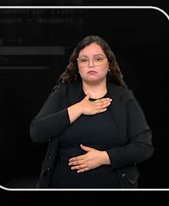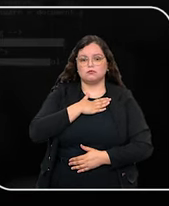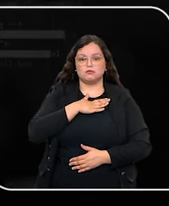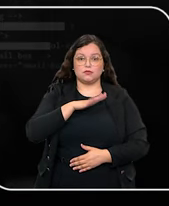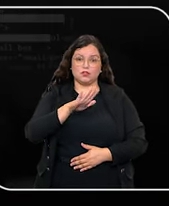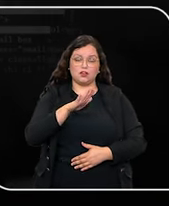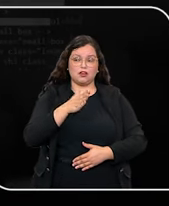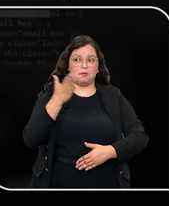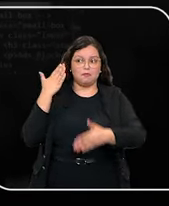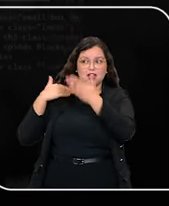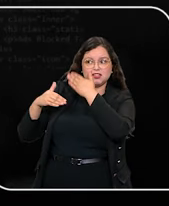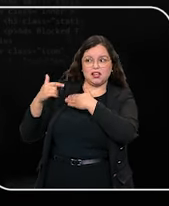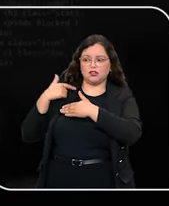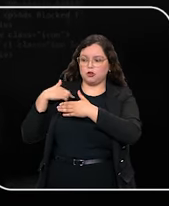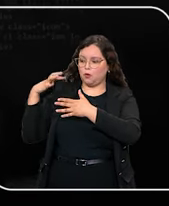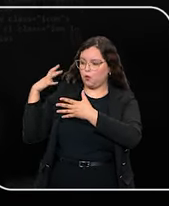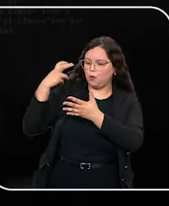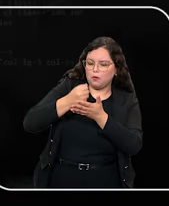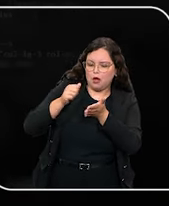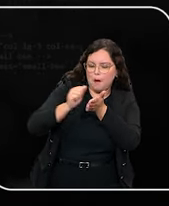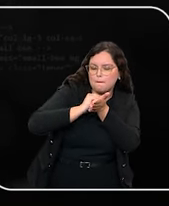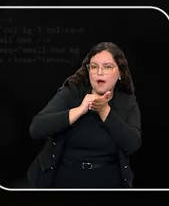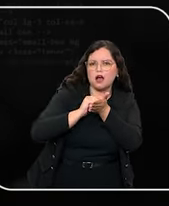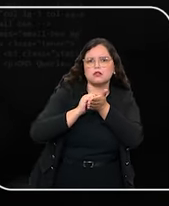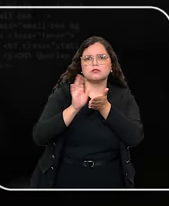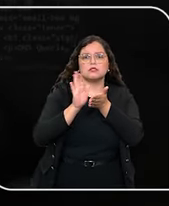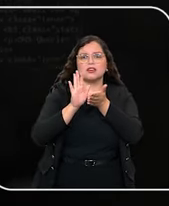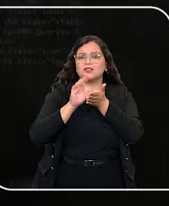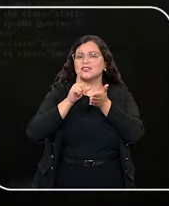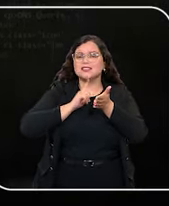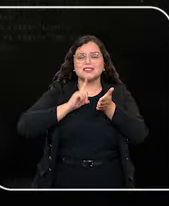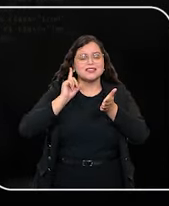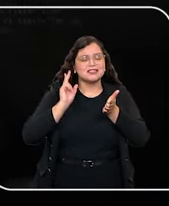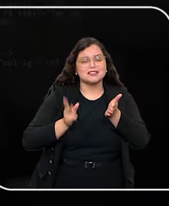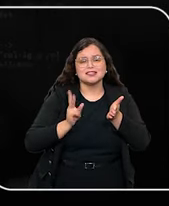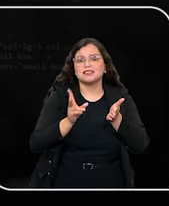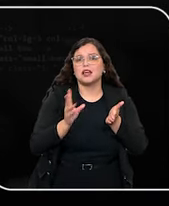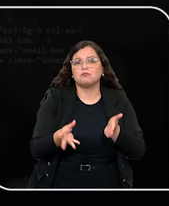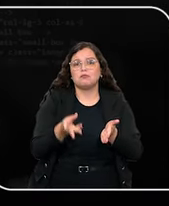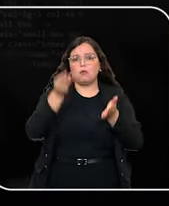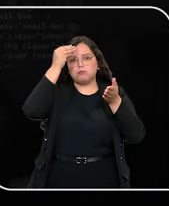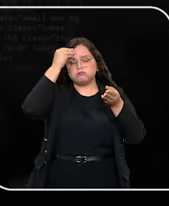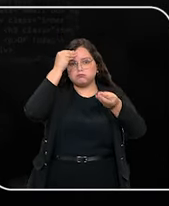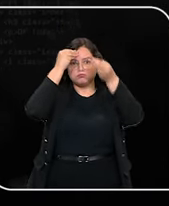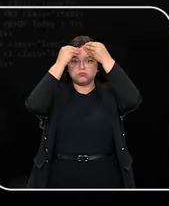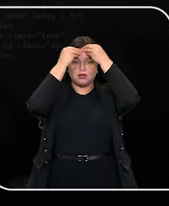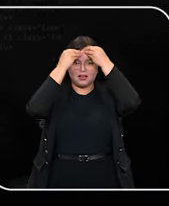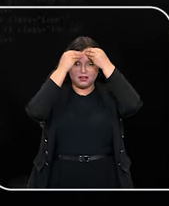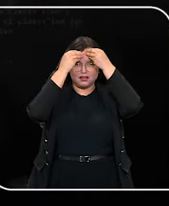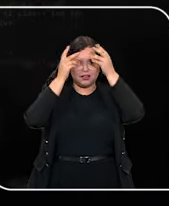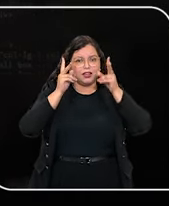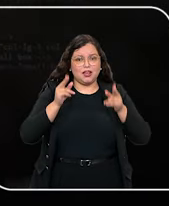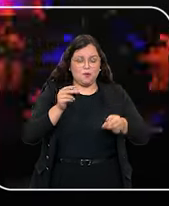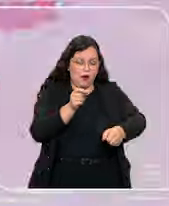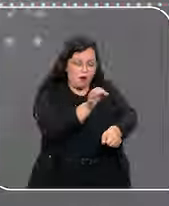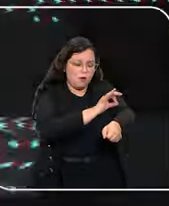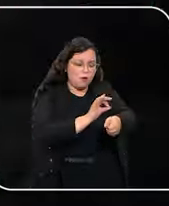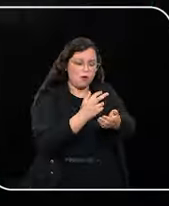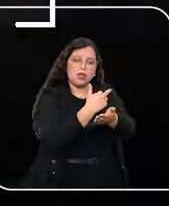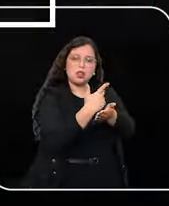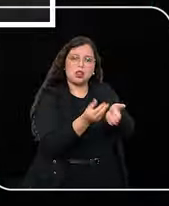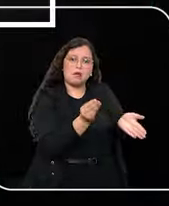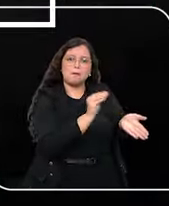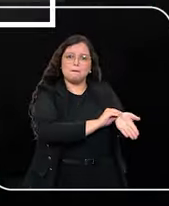não tem como pegar uma borracha e apagar. Ele sempre vai estar carregado comigo, como uma tatuagem escrita na minha perna.